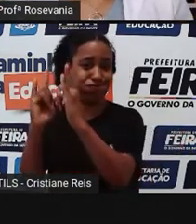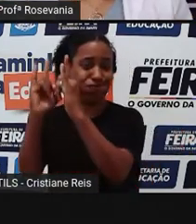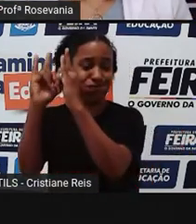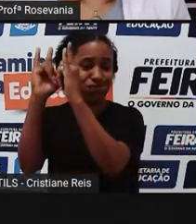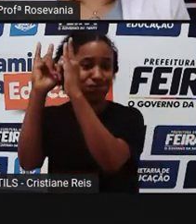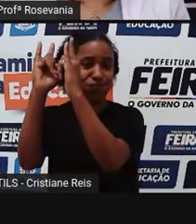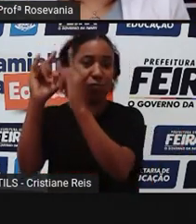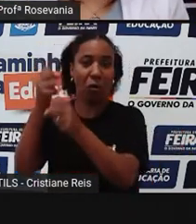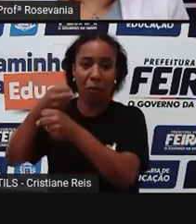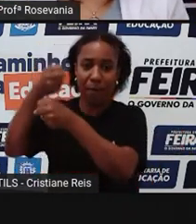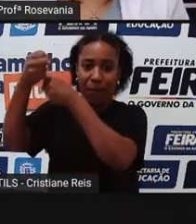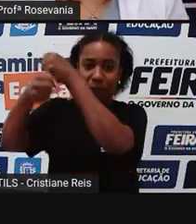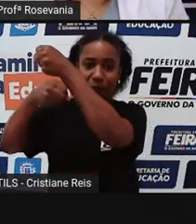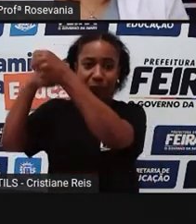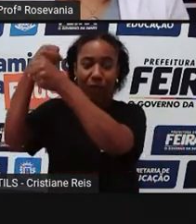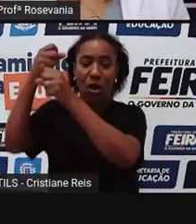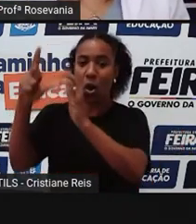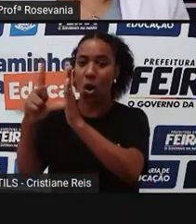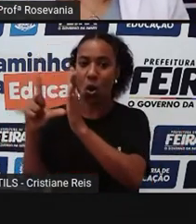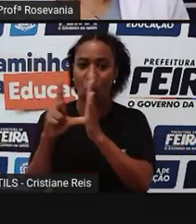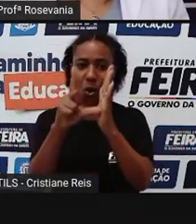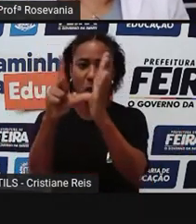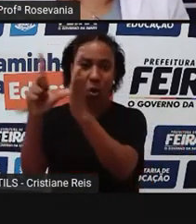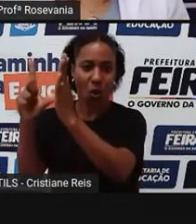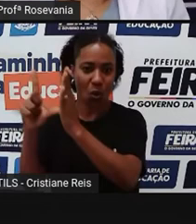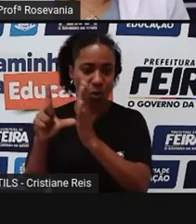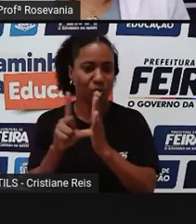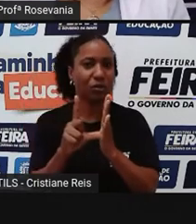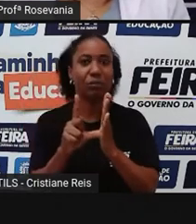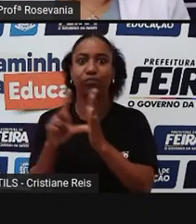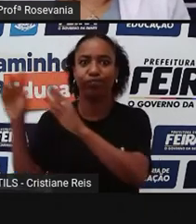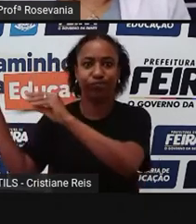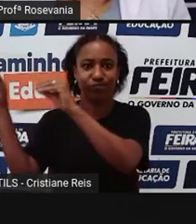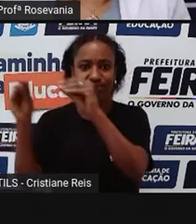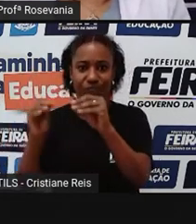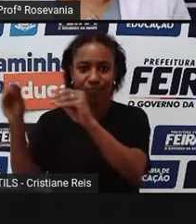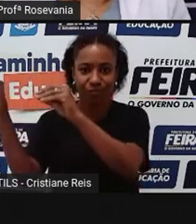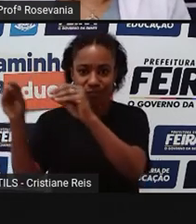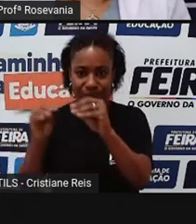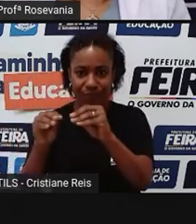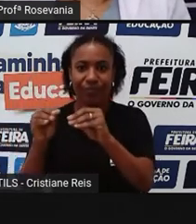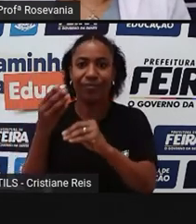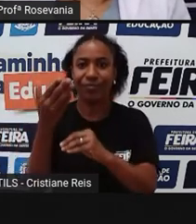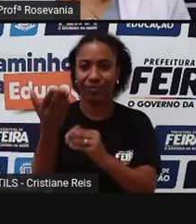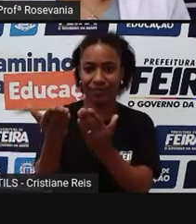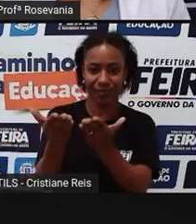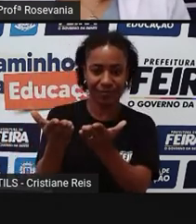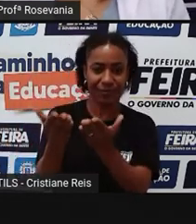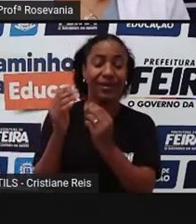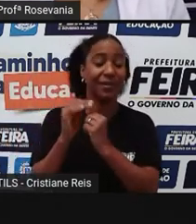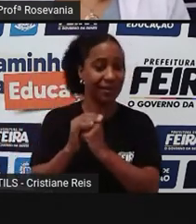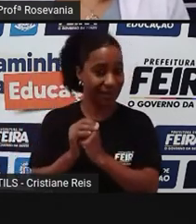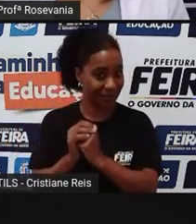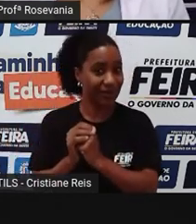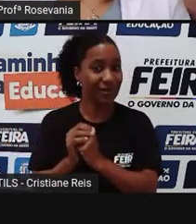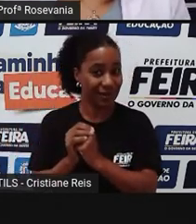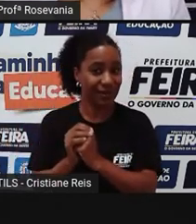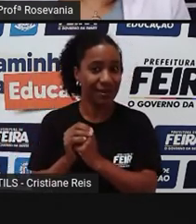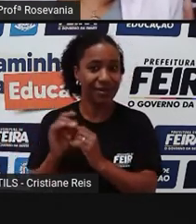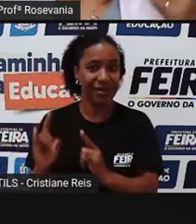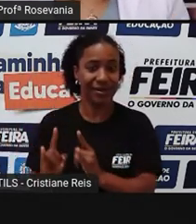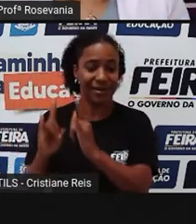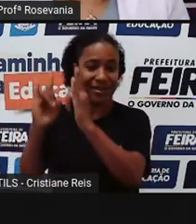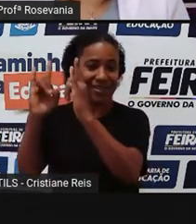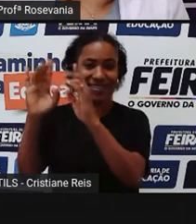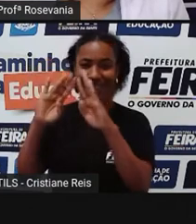condomínios sofisticados, eu coloquei o exemplo aí do condomínio do Jardim do Mundo, né, das Tulipas, não fazendo a